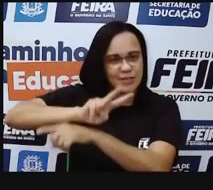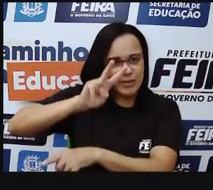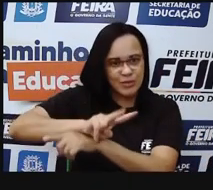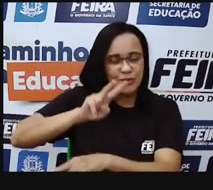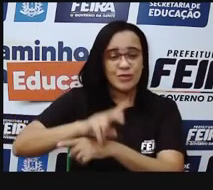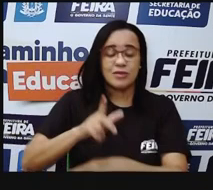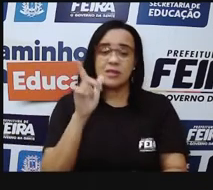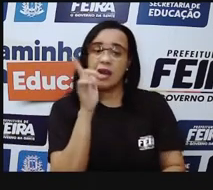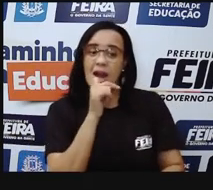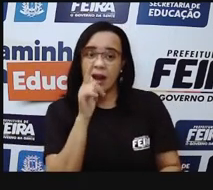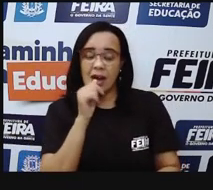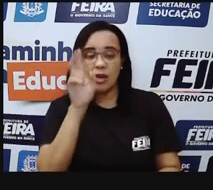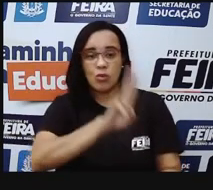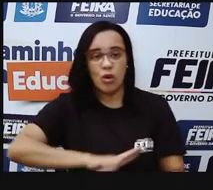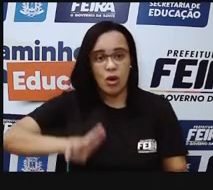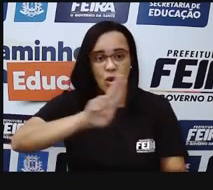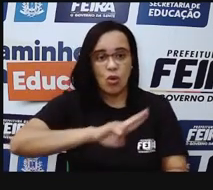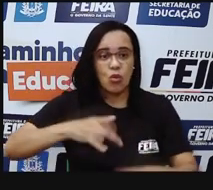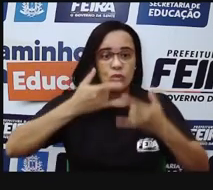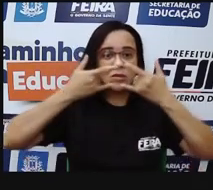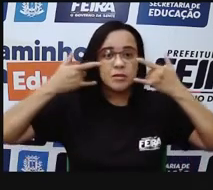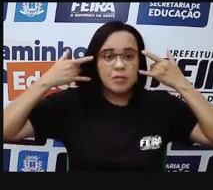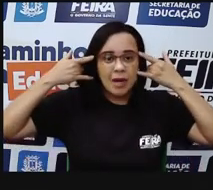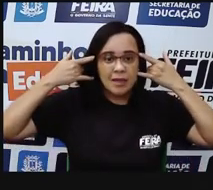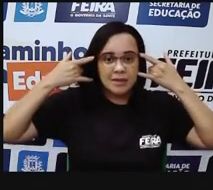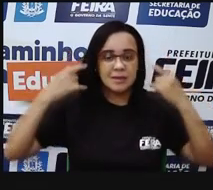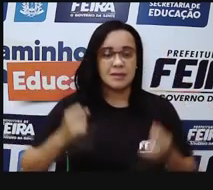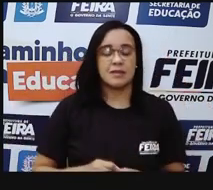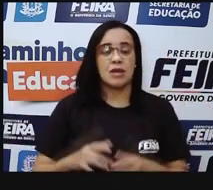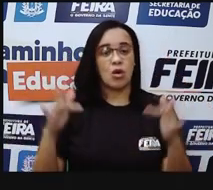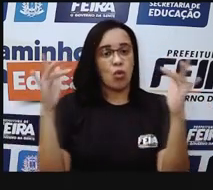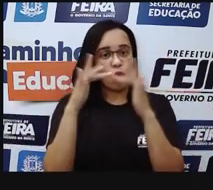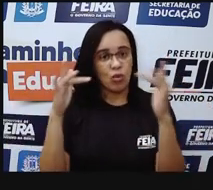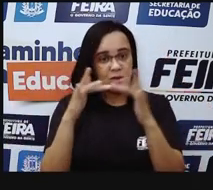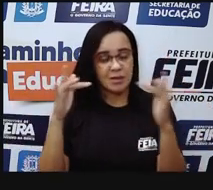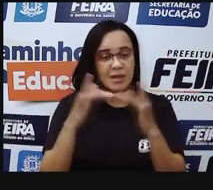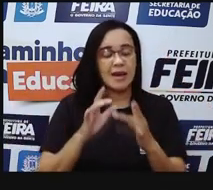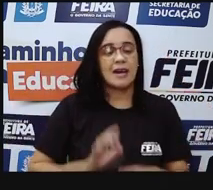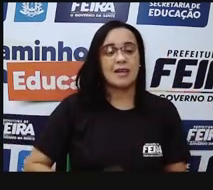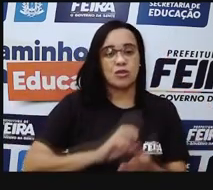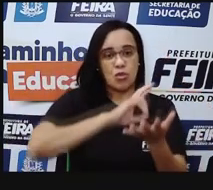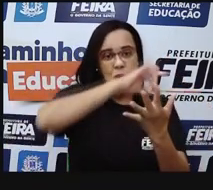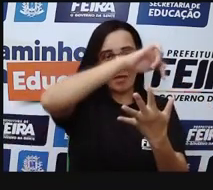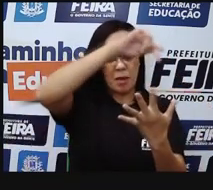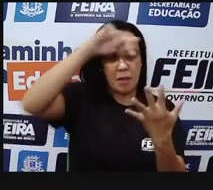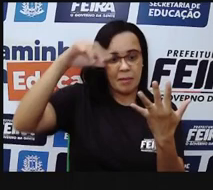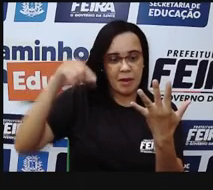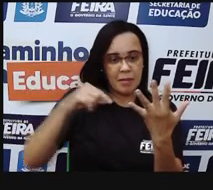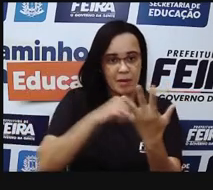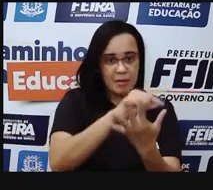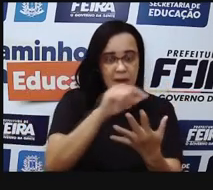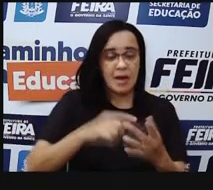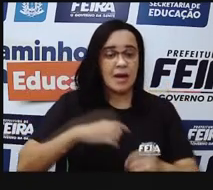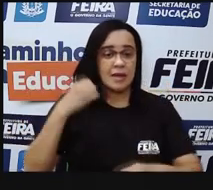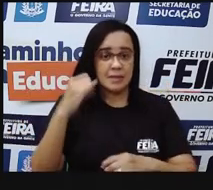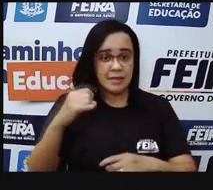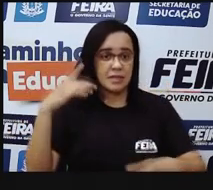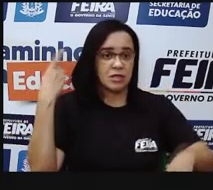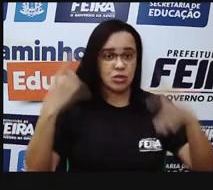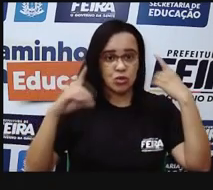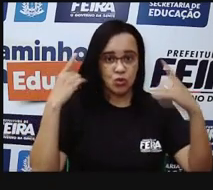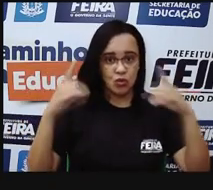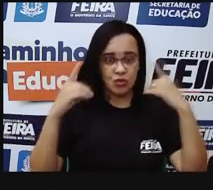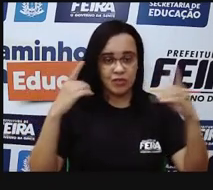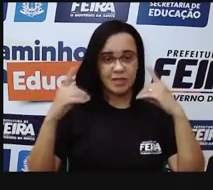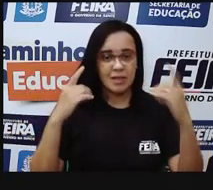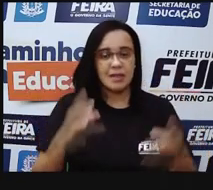levam água, usem máscara, entrem em contato comigo pelas redes sociais se tiver alguma dúvida, eu